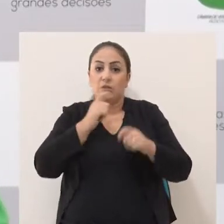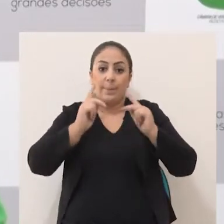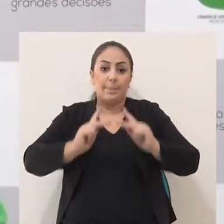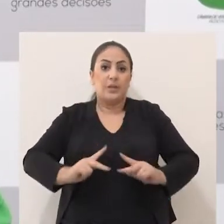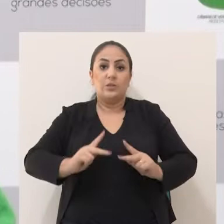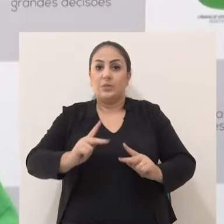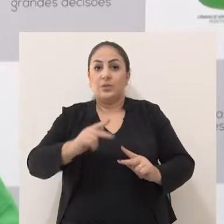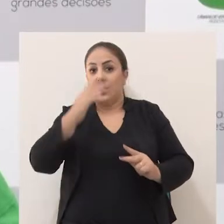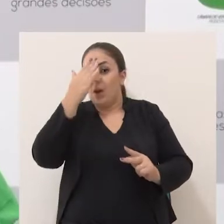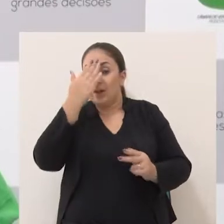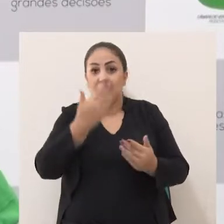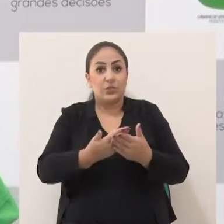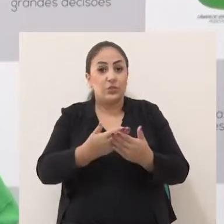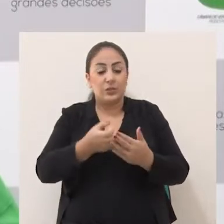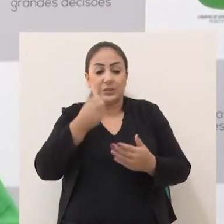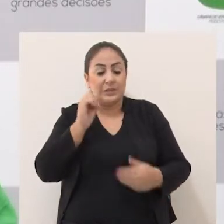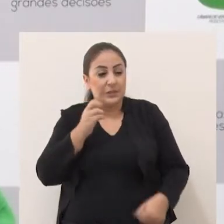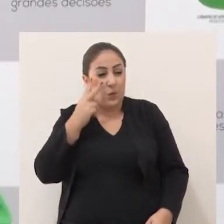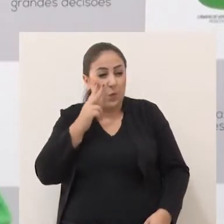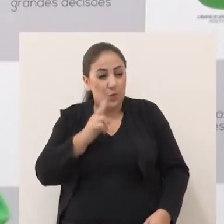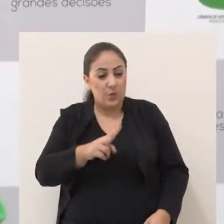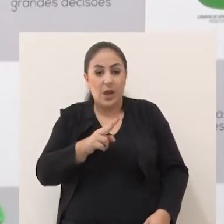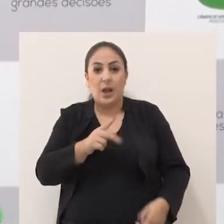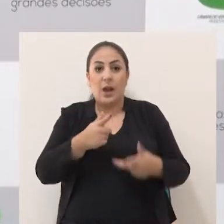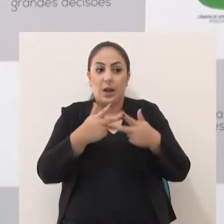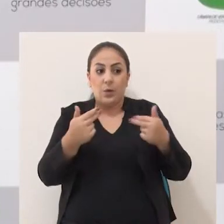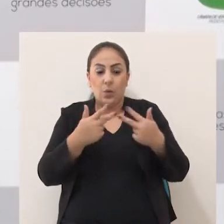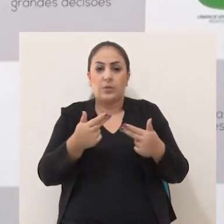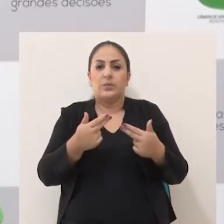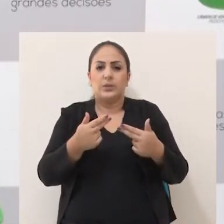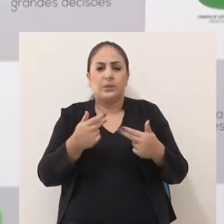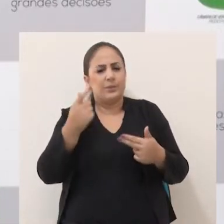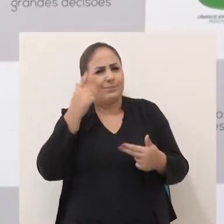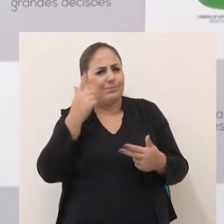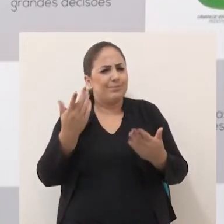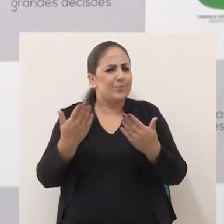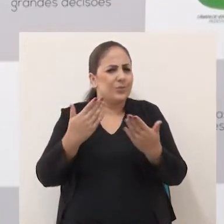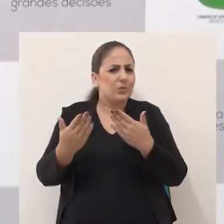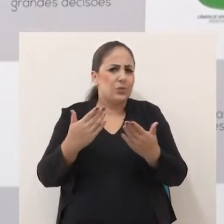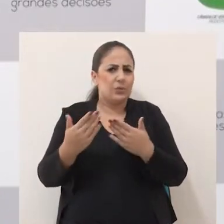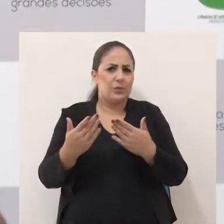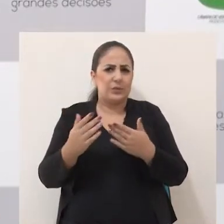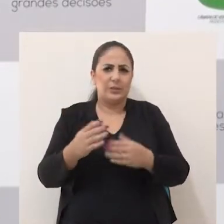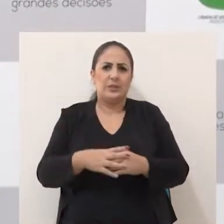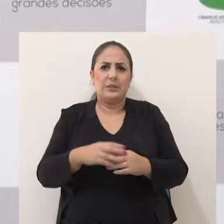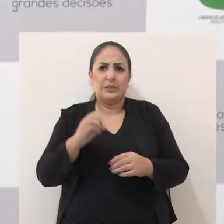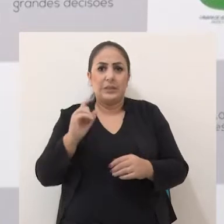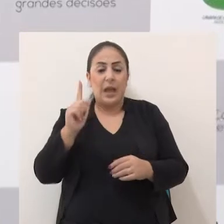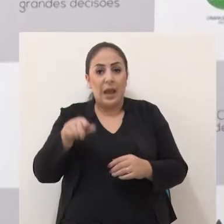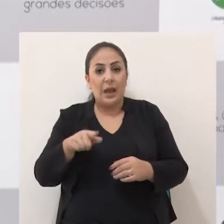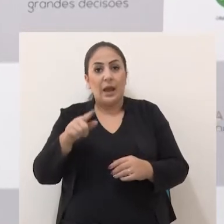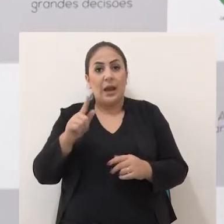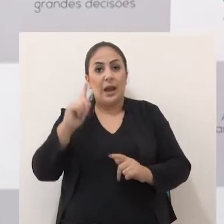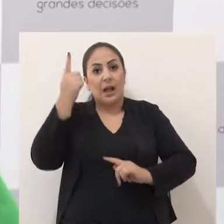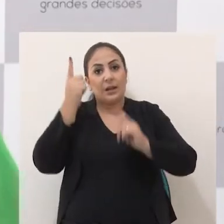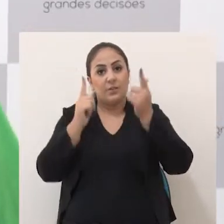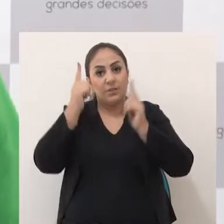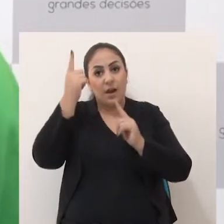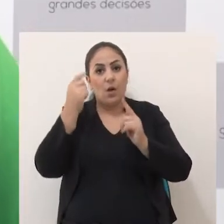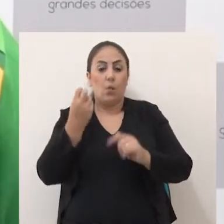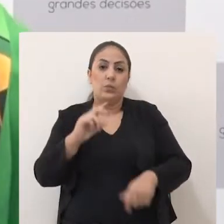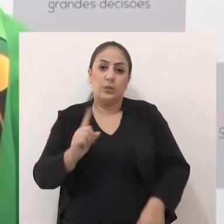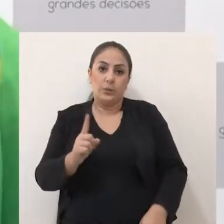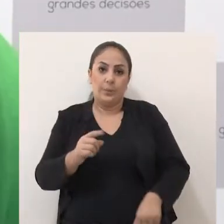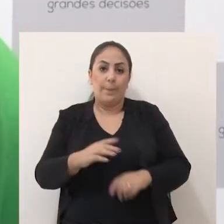porque eu acho que as pessoas não acreditam. Enquanto não vê, entendeu, coisa fica naquela dúvida, né? Quatro anos sem Carnaval, coisa e tal, fica naquela dúvida.